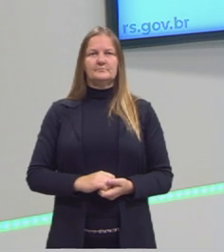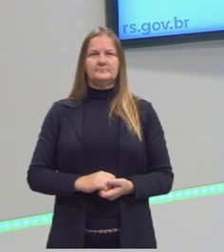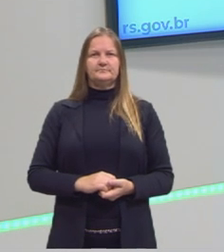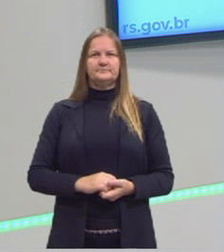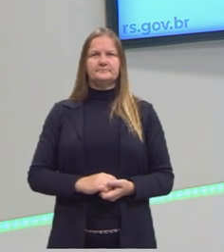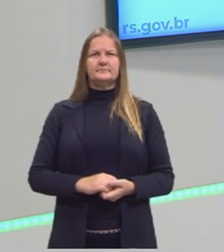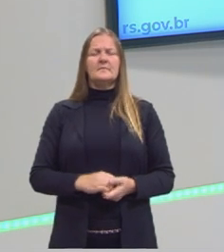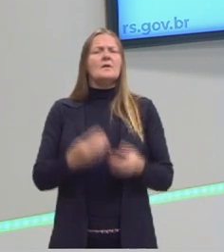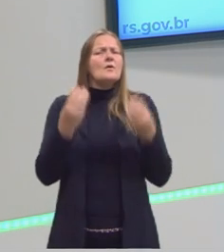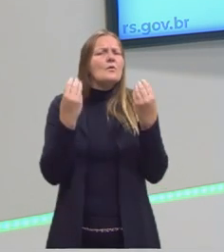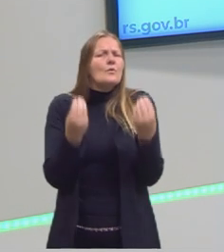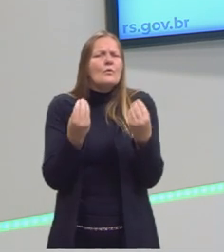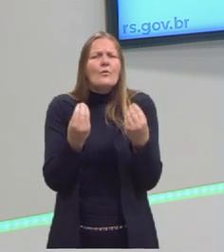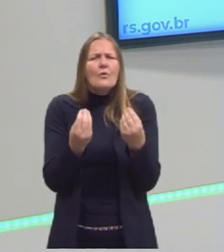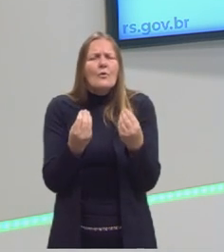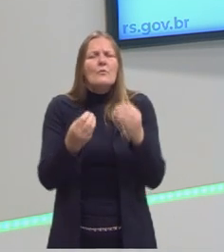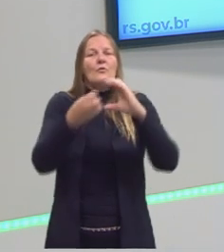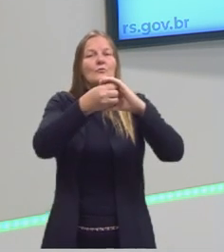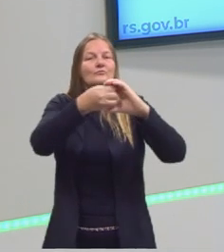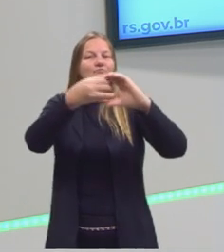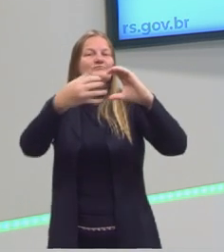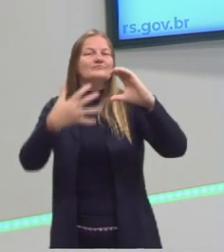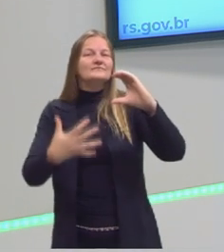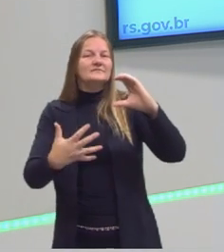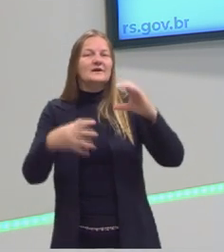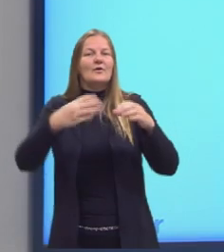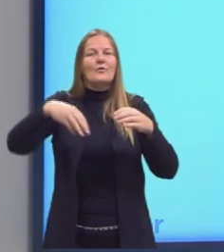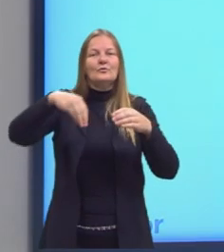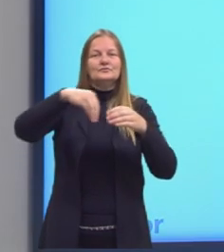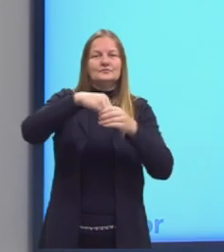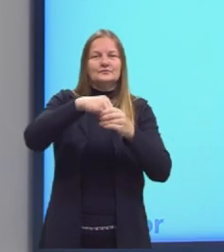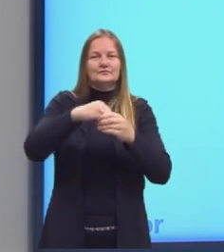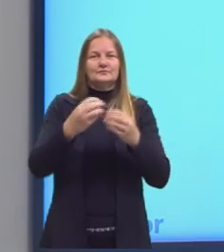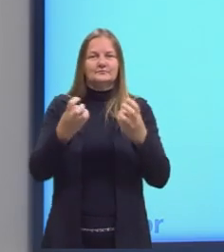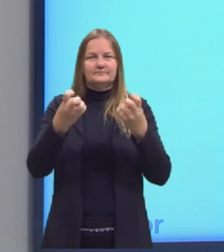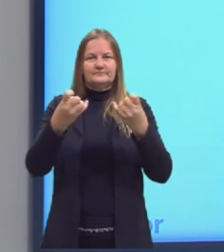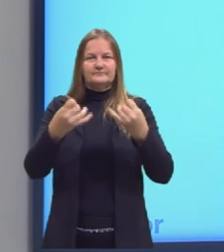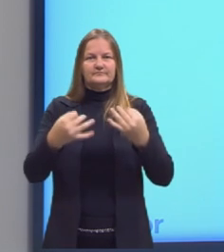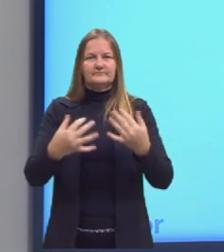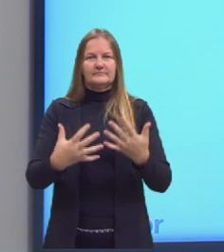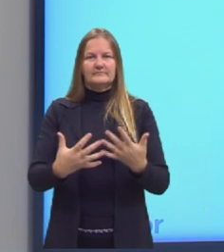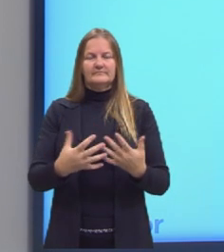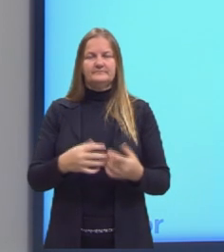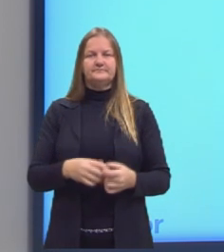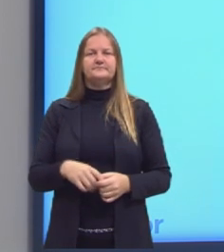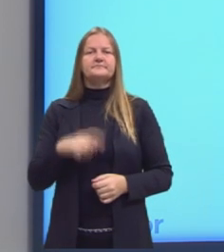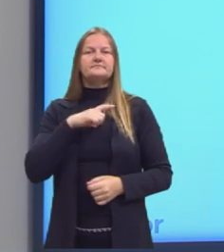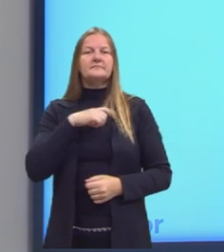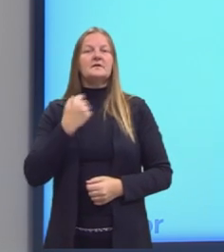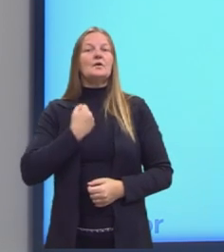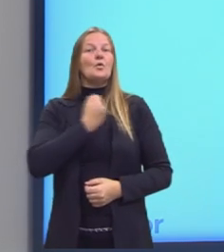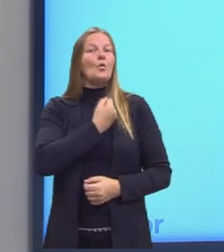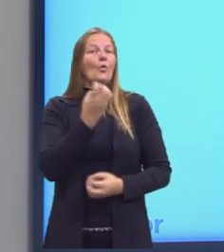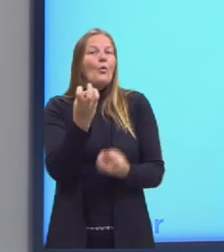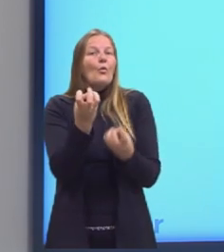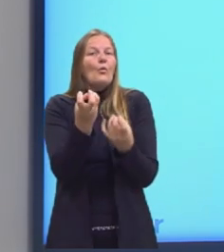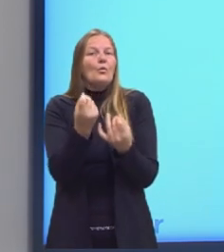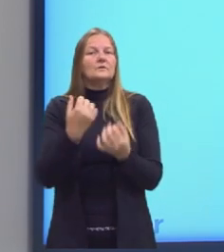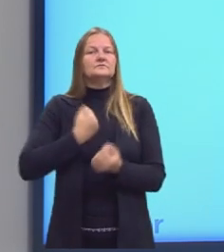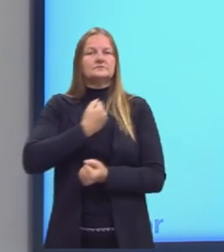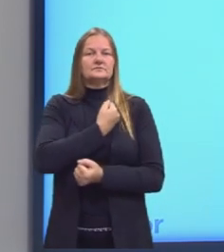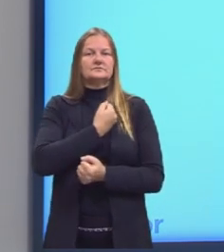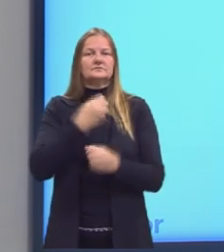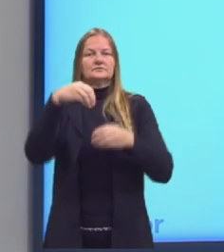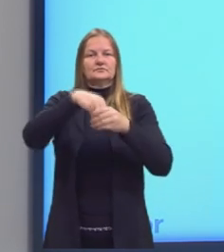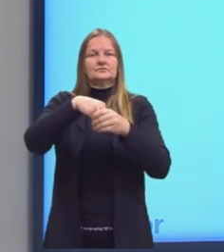Bom, como é que a gente pode classificar, então, os conjuntos, né? A gente classifica de acordo com o número de elementos. Então, se o